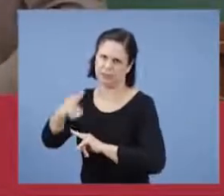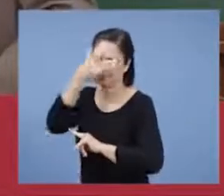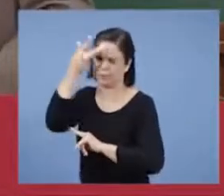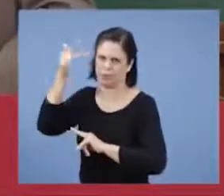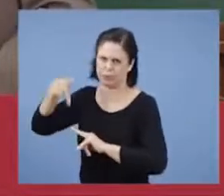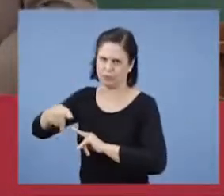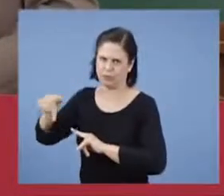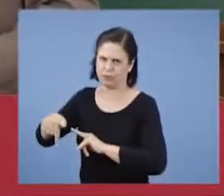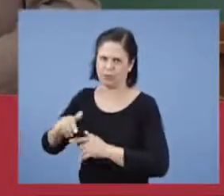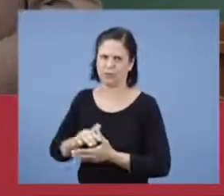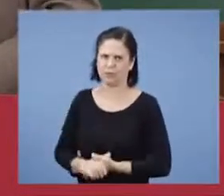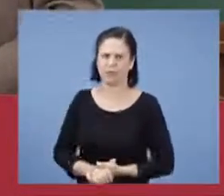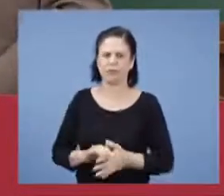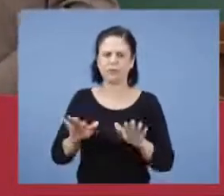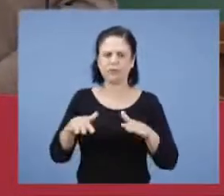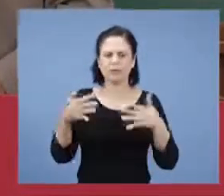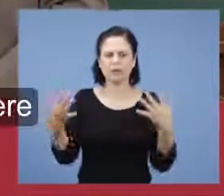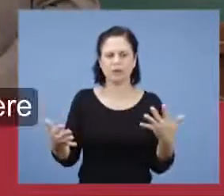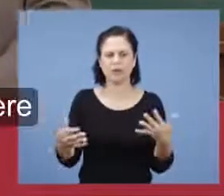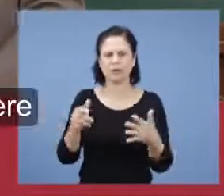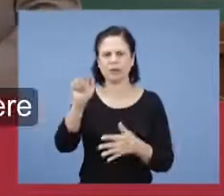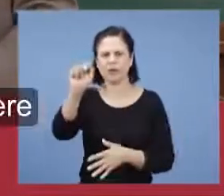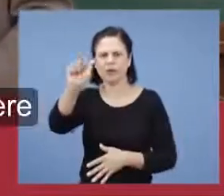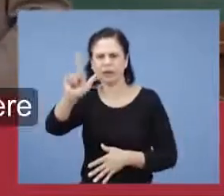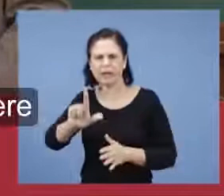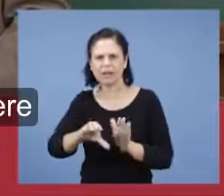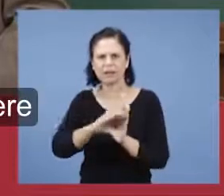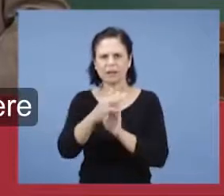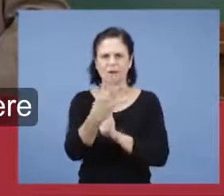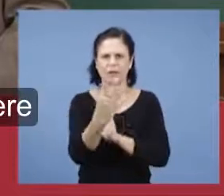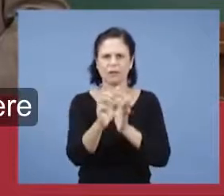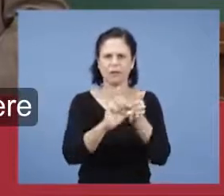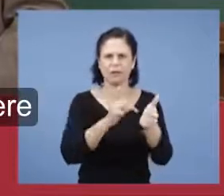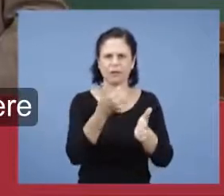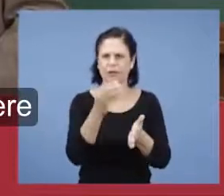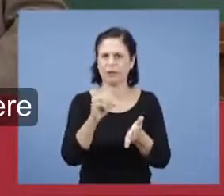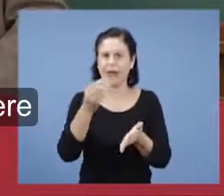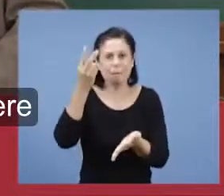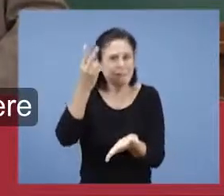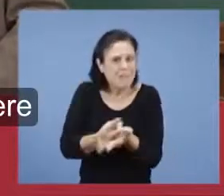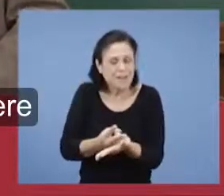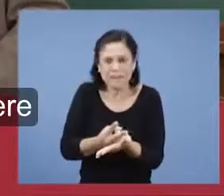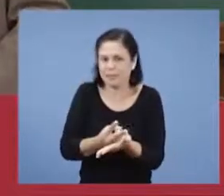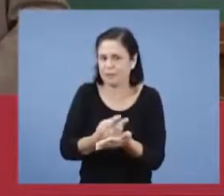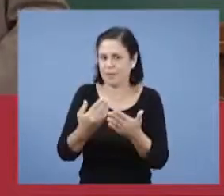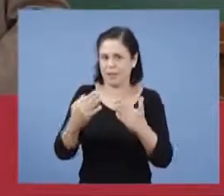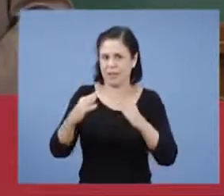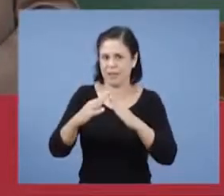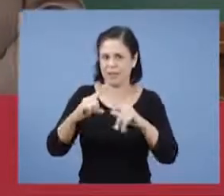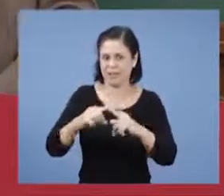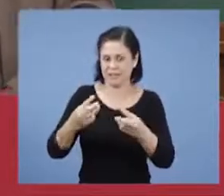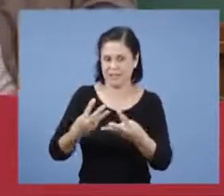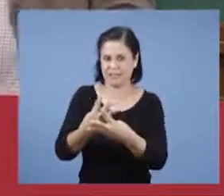Agora aqui. Quatro, dez. A mesma, a mesma. Sinagoga de Satanás. Aqui, olha.